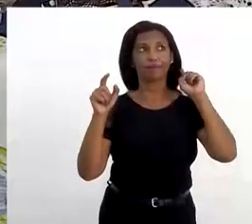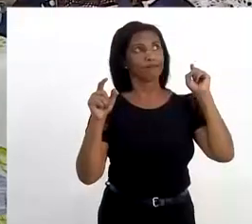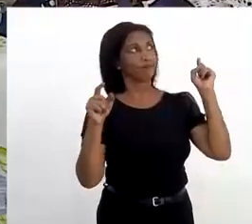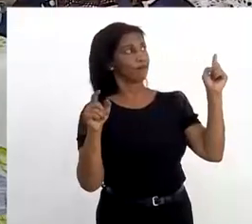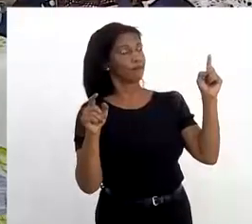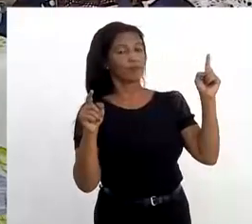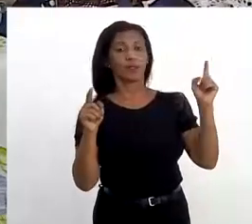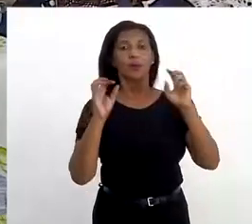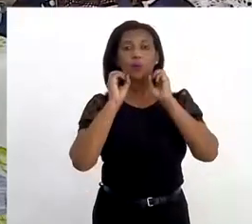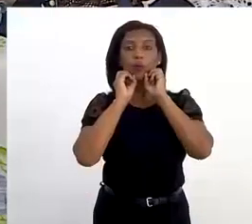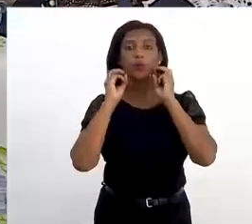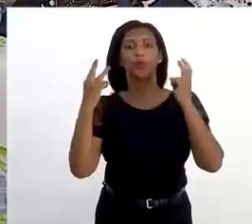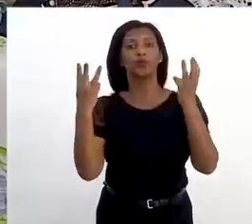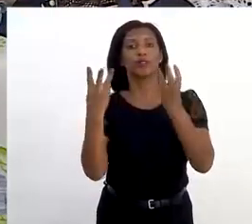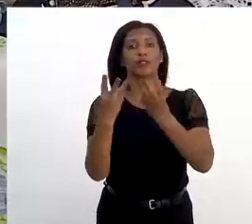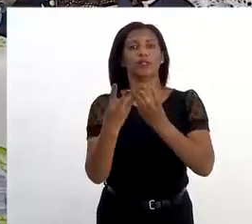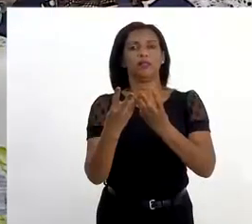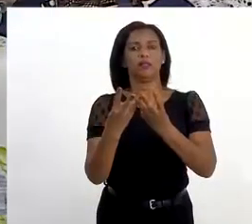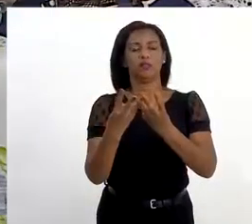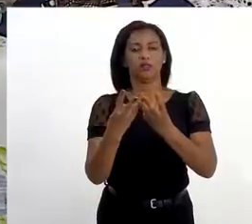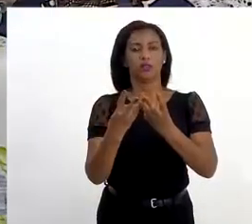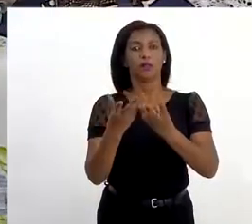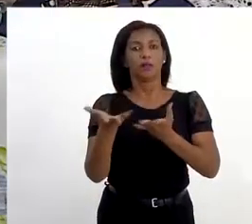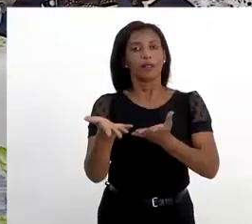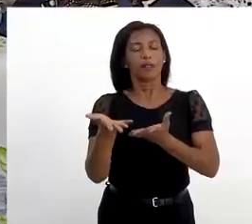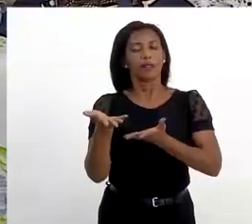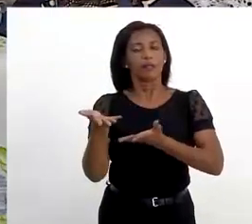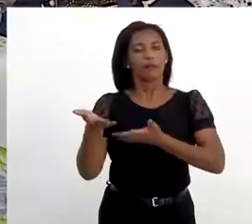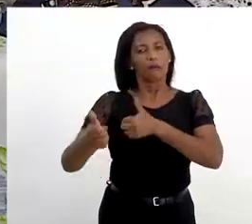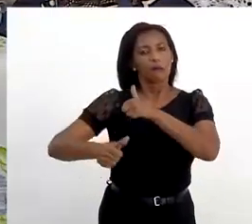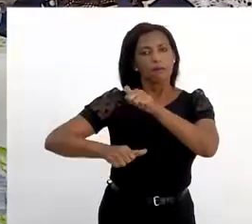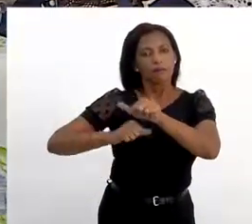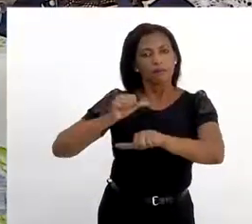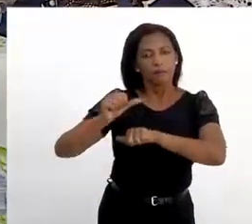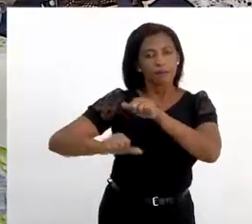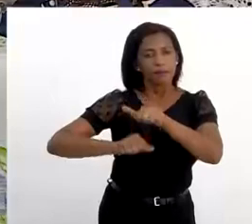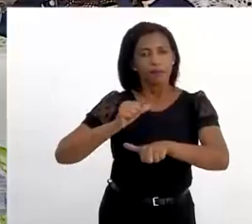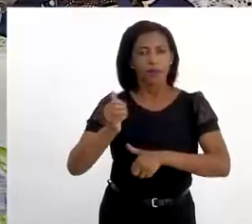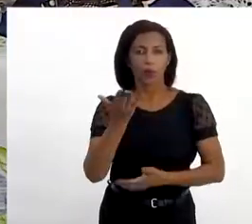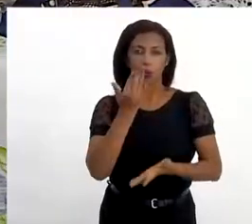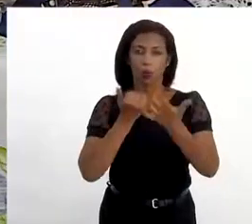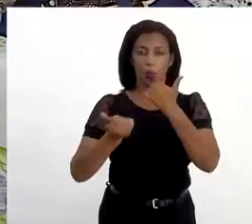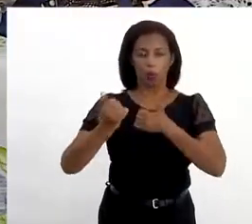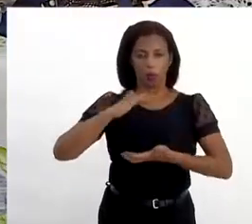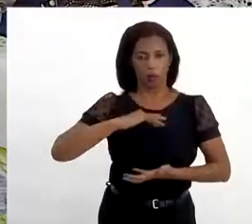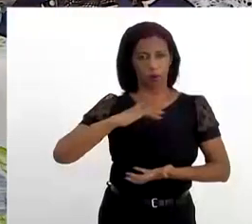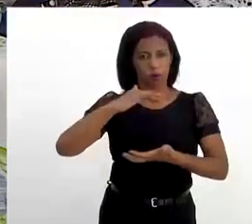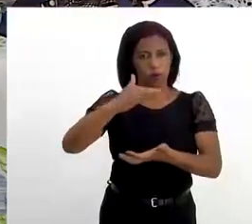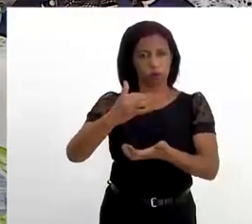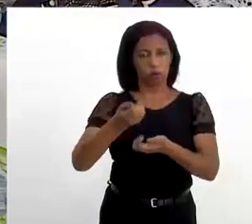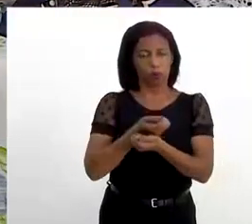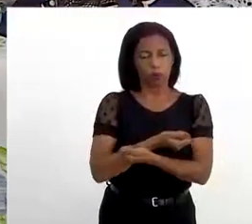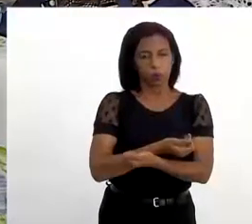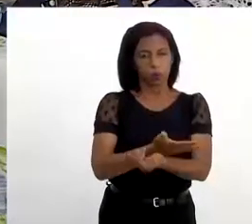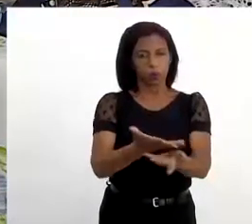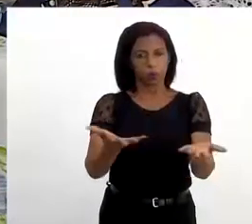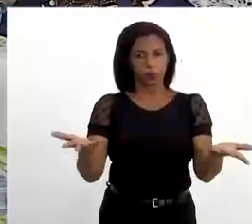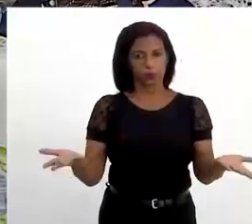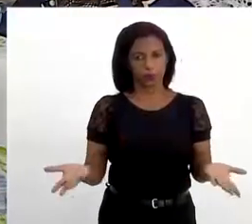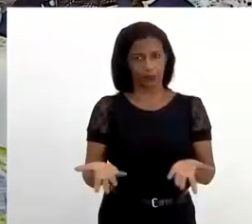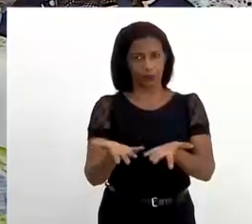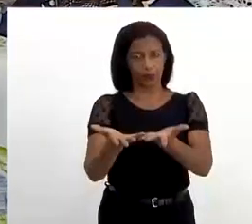oficinas que geram cestas básicas que são distribuídas para todos.